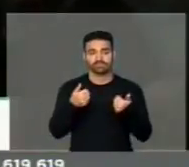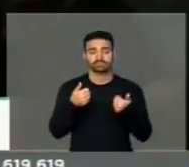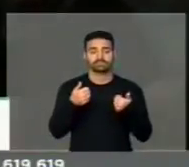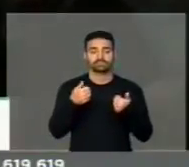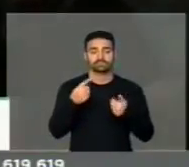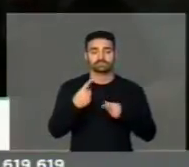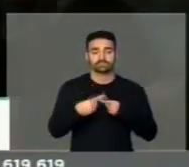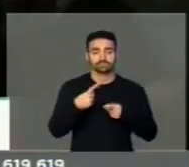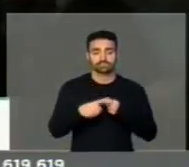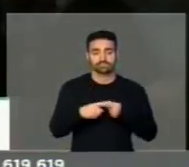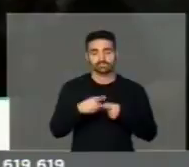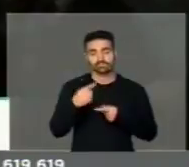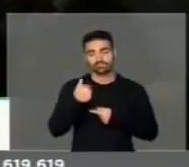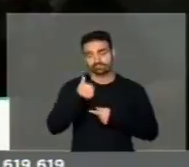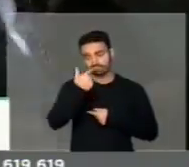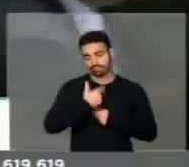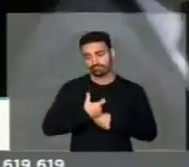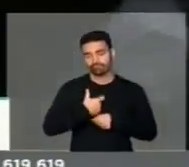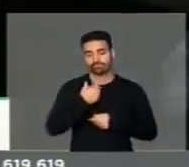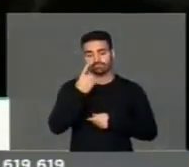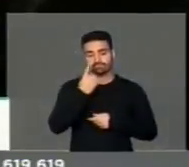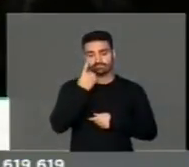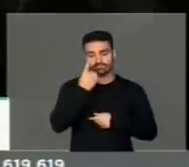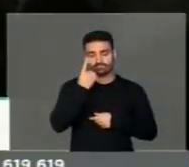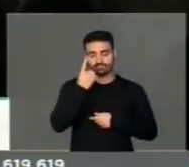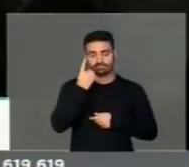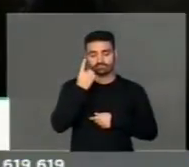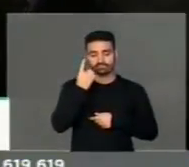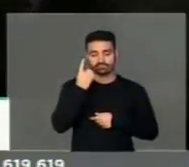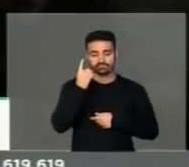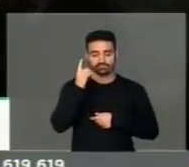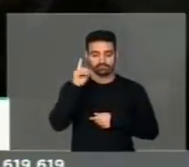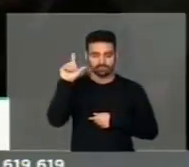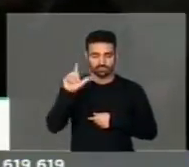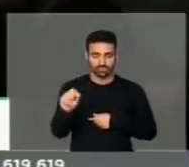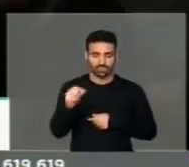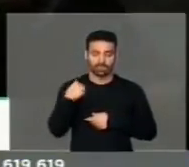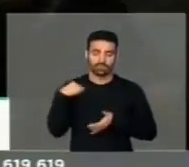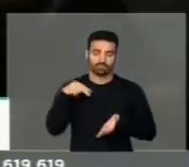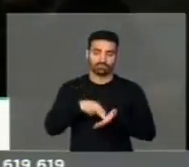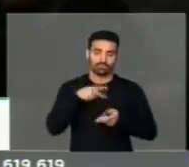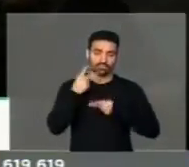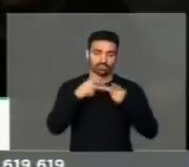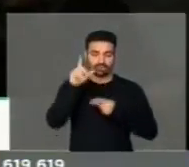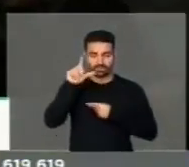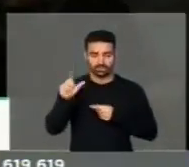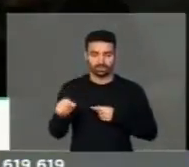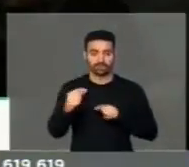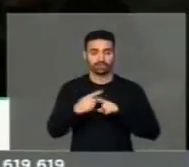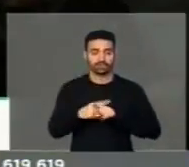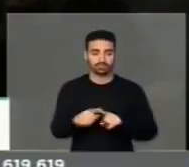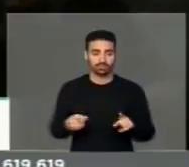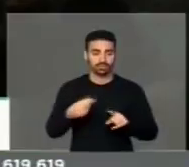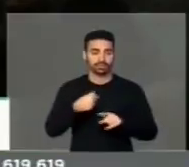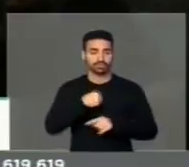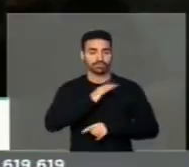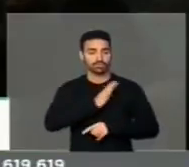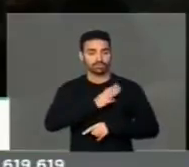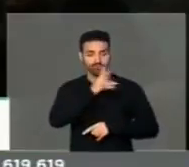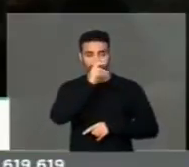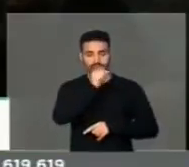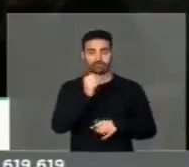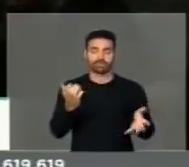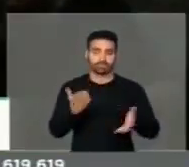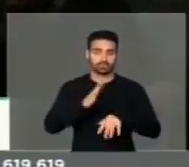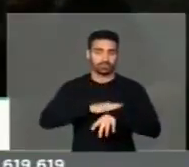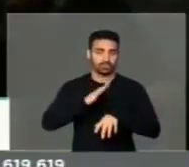justamente porque estando no papel de parlamentar italiana, deveria falar em italiano, mas o coração bate mais forte num momento importante